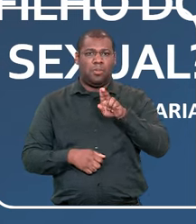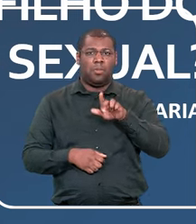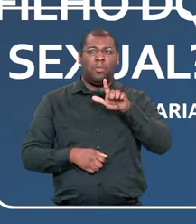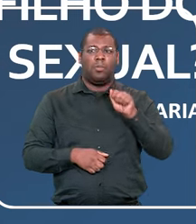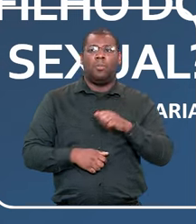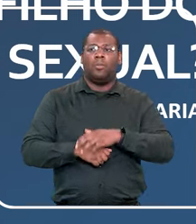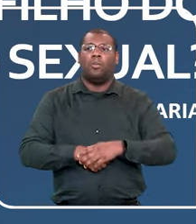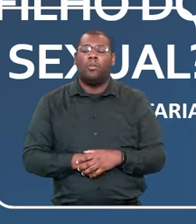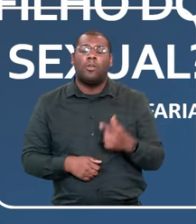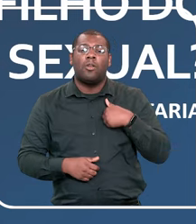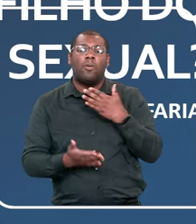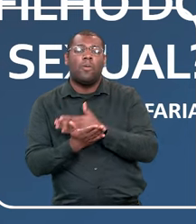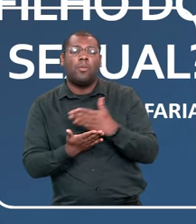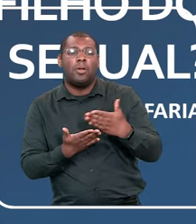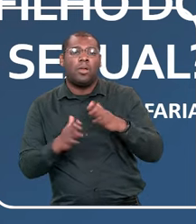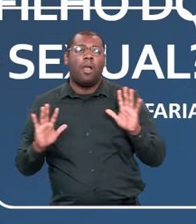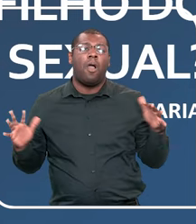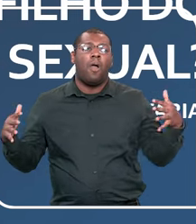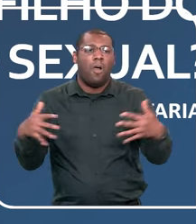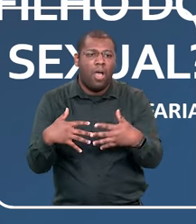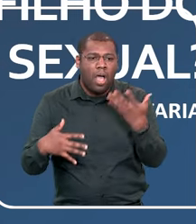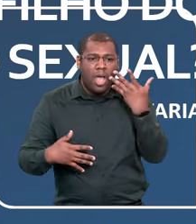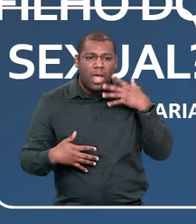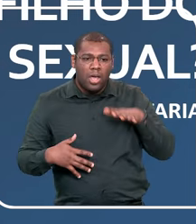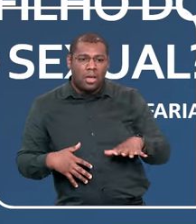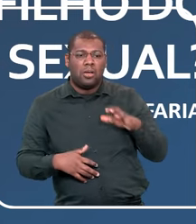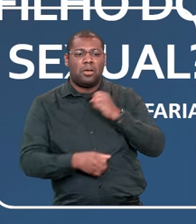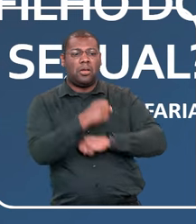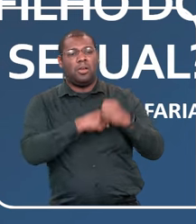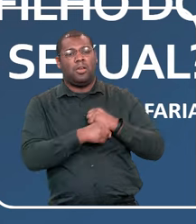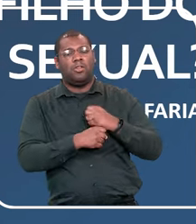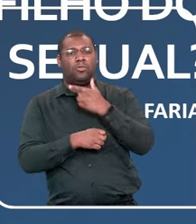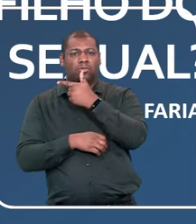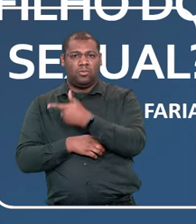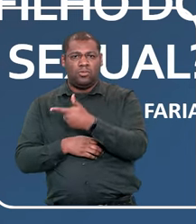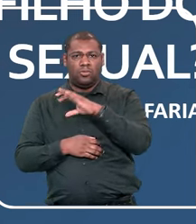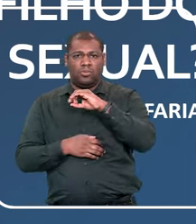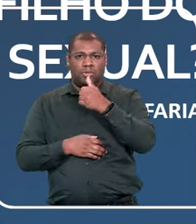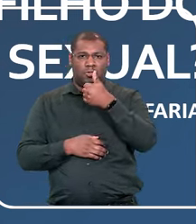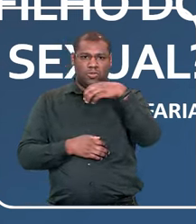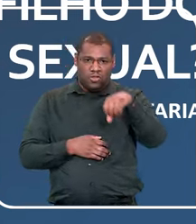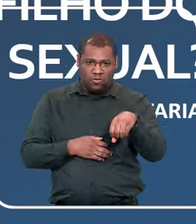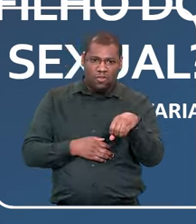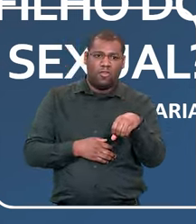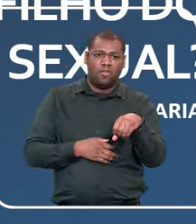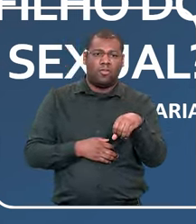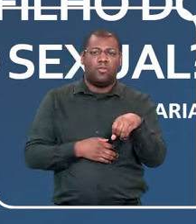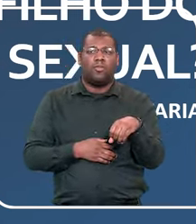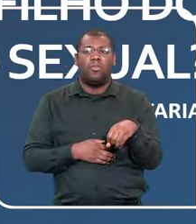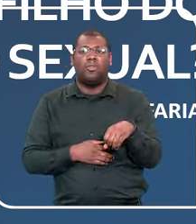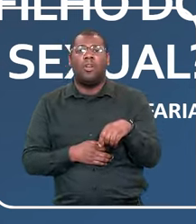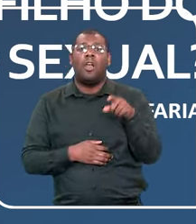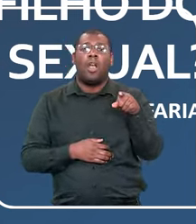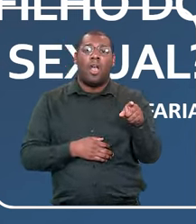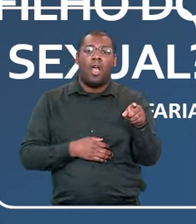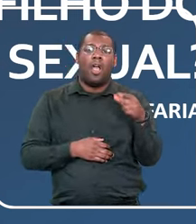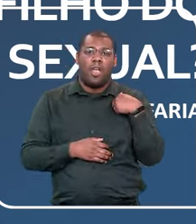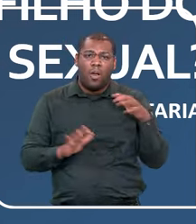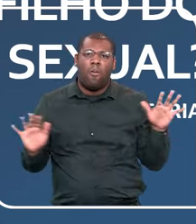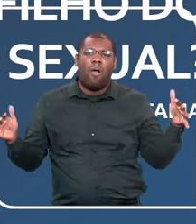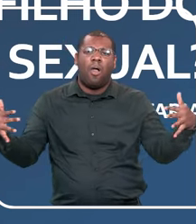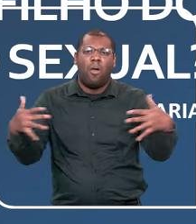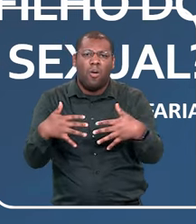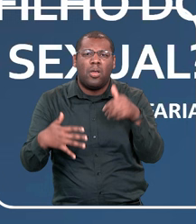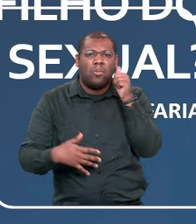né? Eu comecei a acolher as crianças em 2019, e num dos meus acolhimentos, eu recebi uma menina